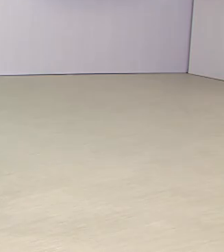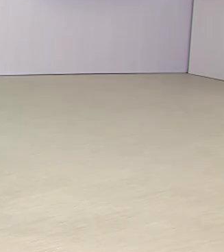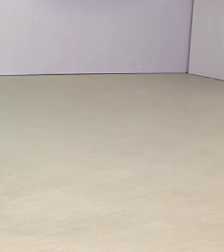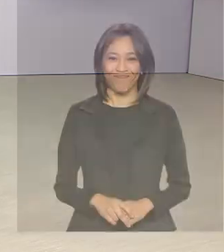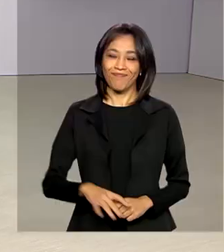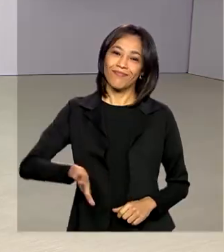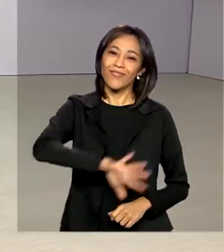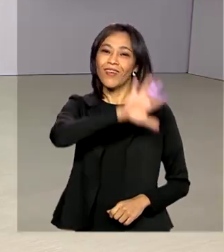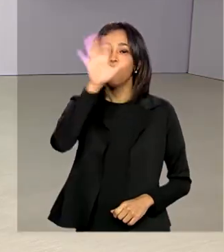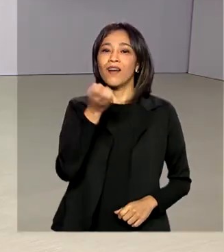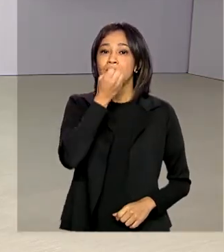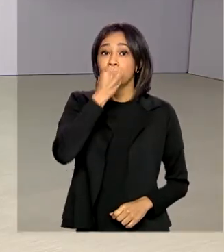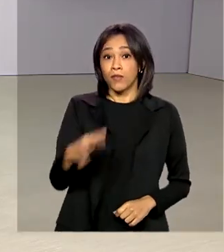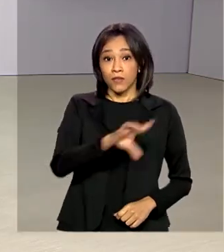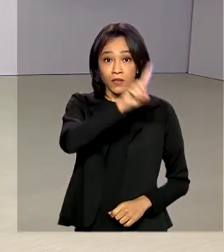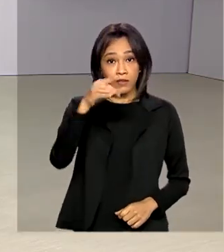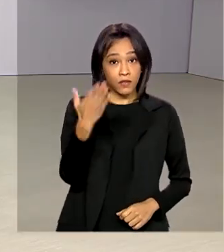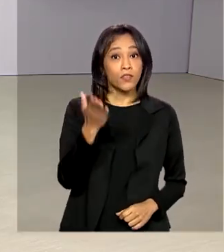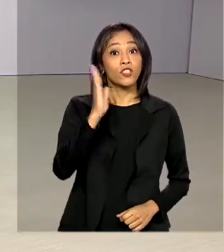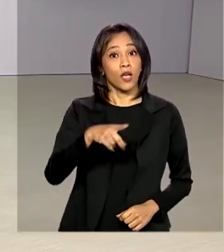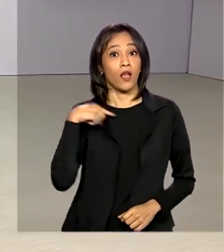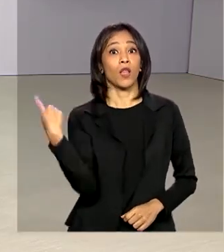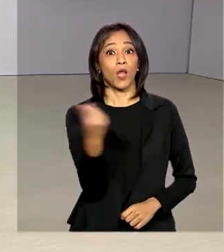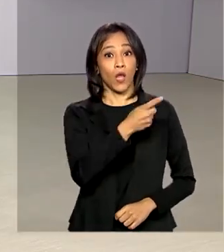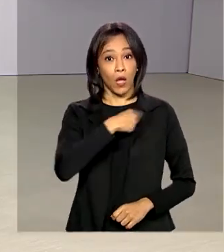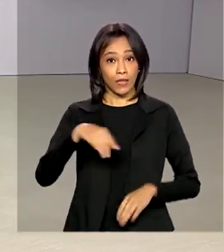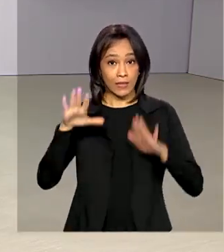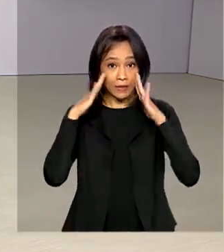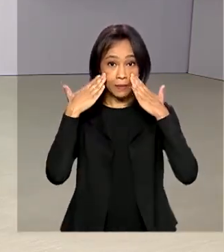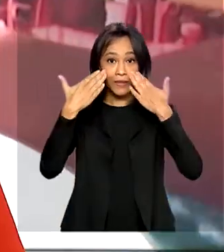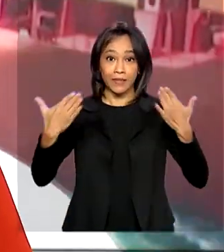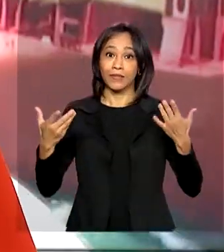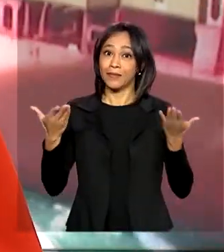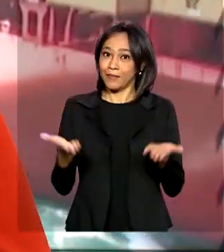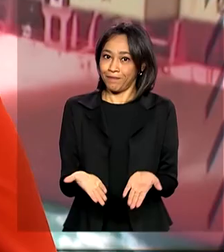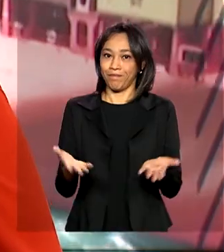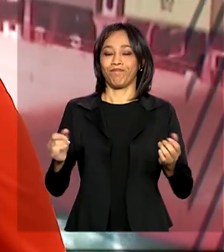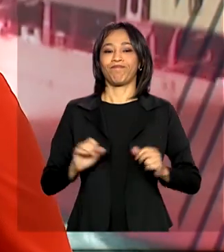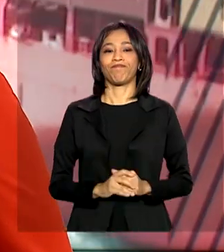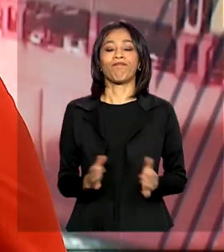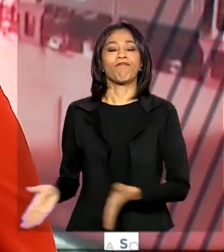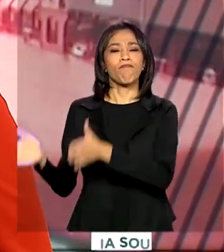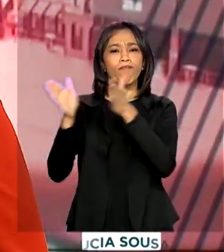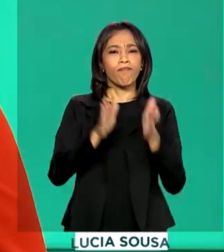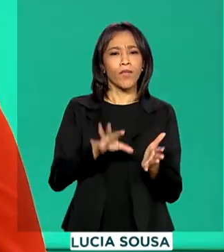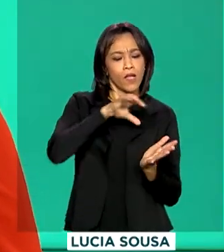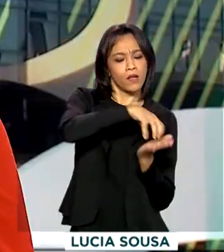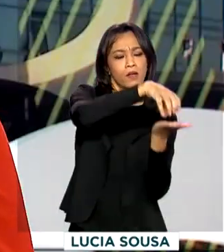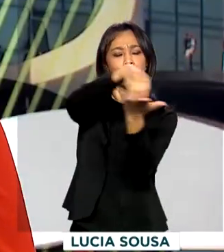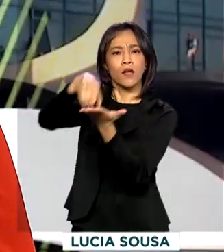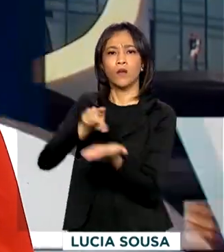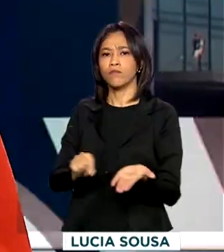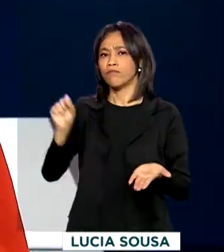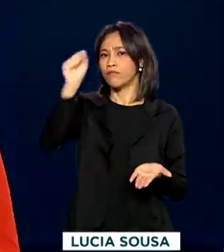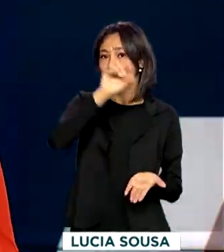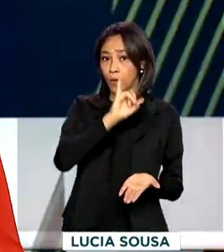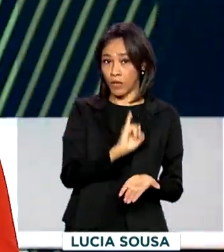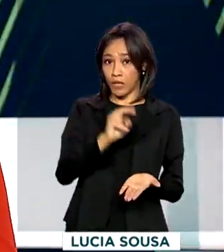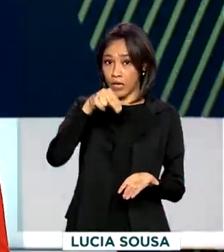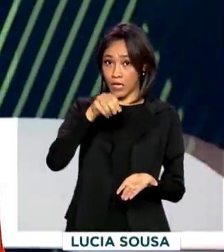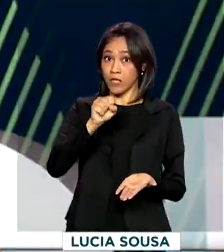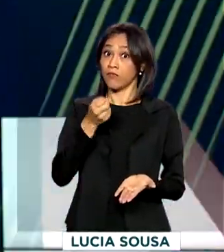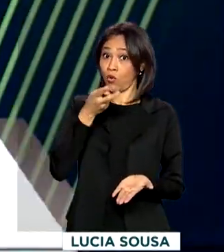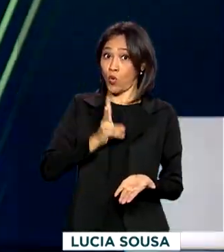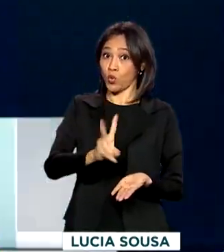Olá, bom dia para você. Já estamos no ar com o Governo Agora. As agências do INSS vão permanecer